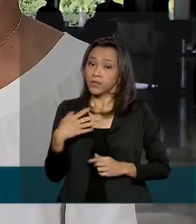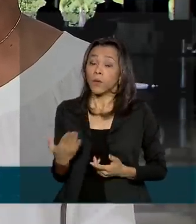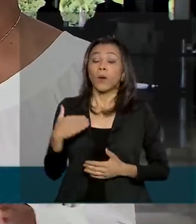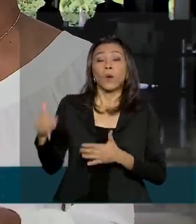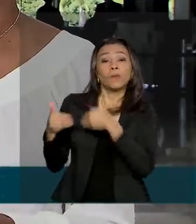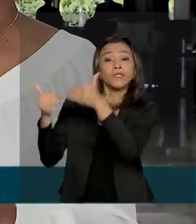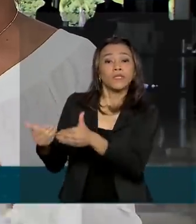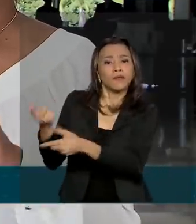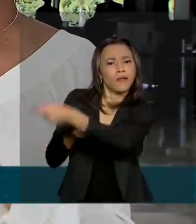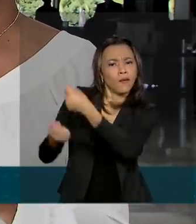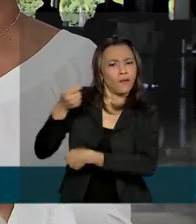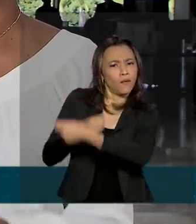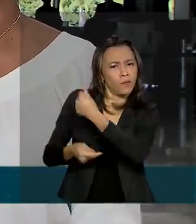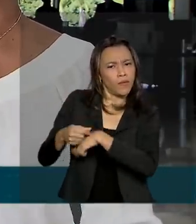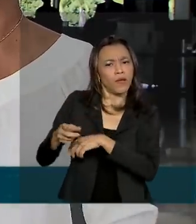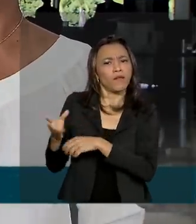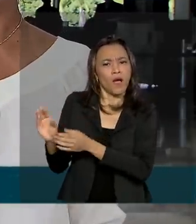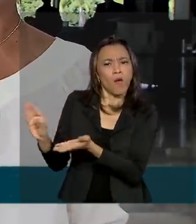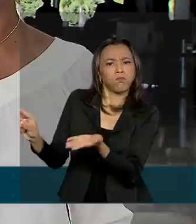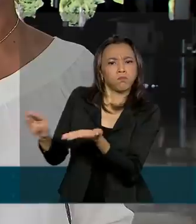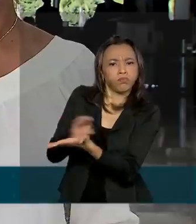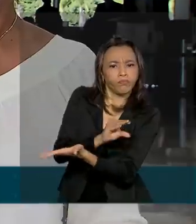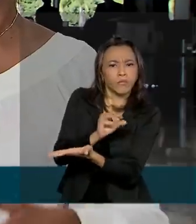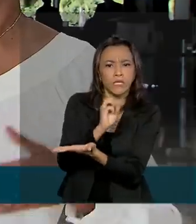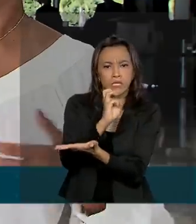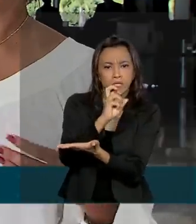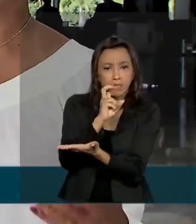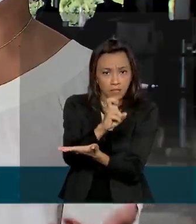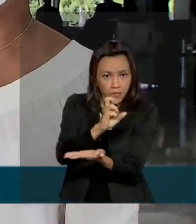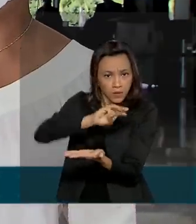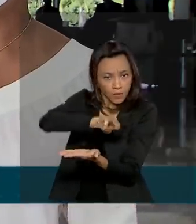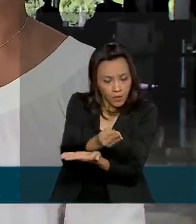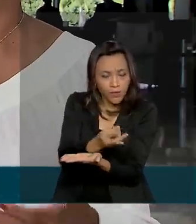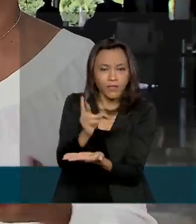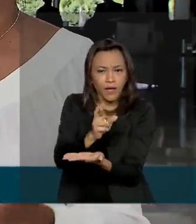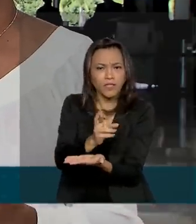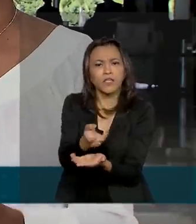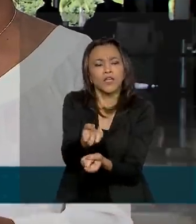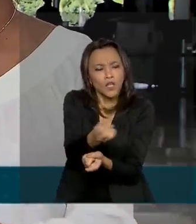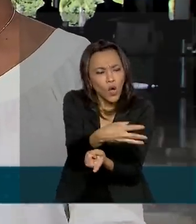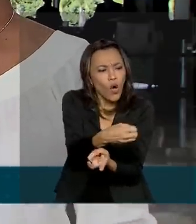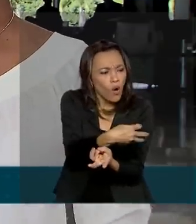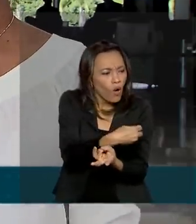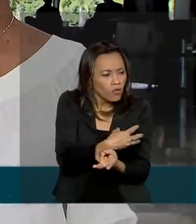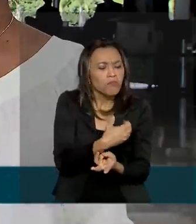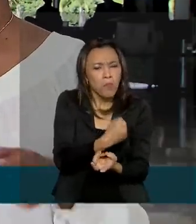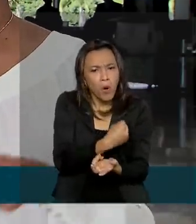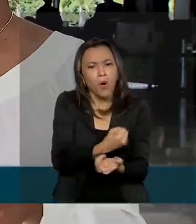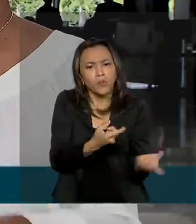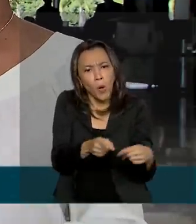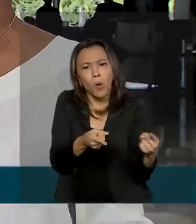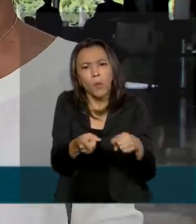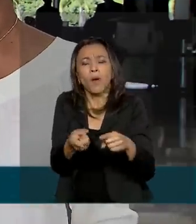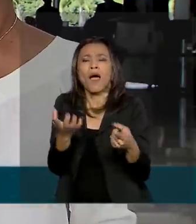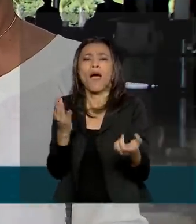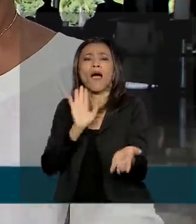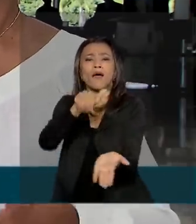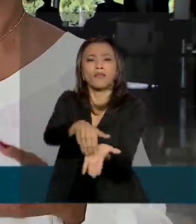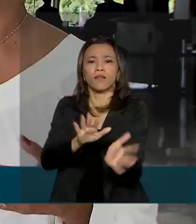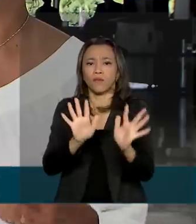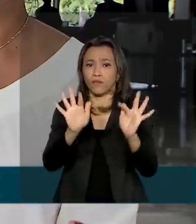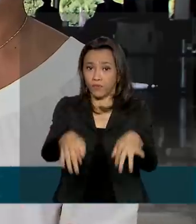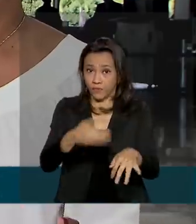da Economia vai aportar R 5 bilhões. E novos aportes podem ser realizados até o fim do ano,